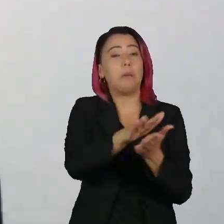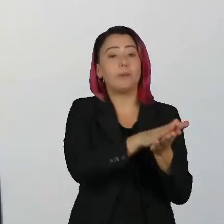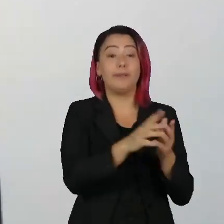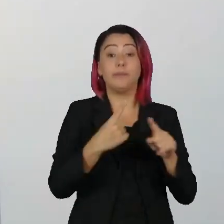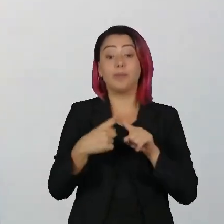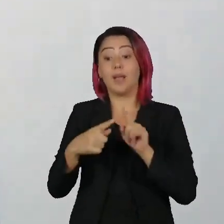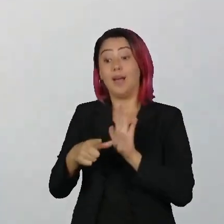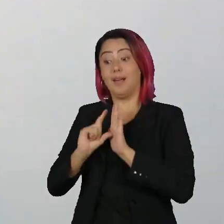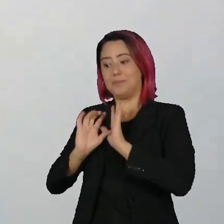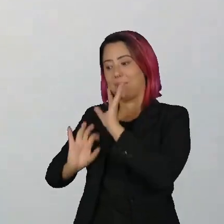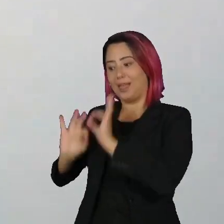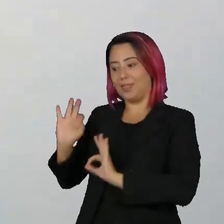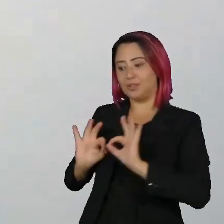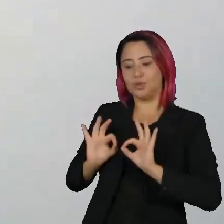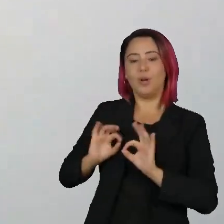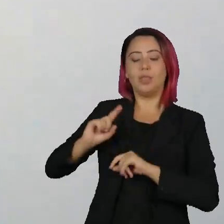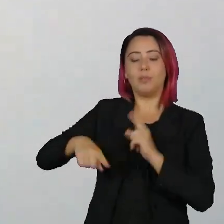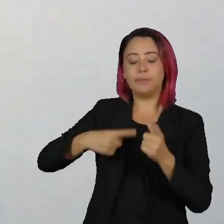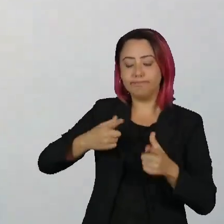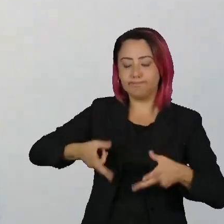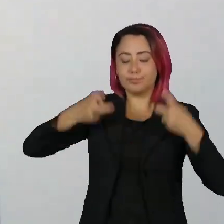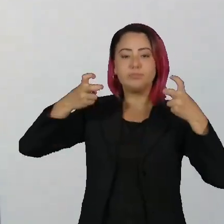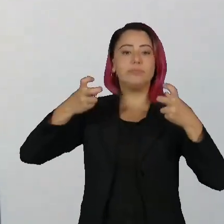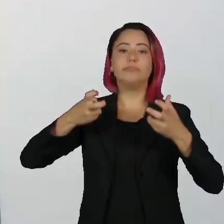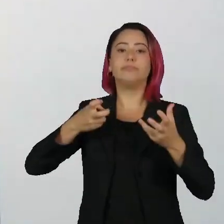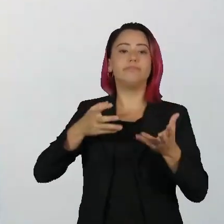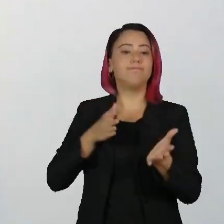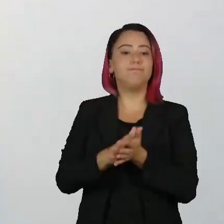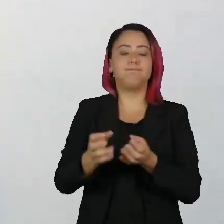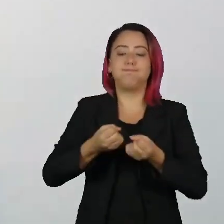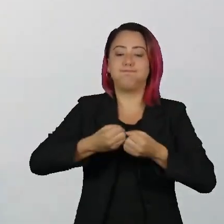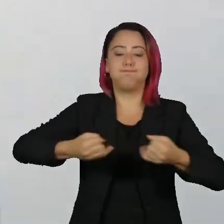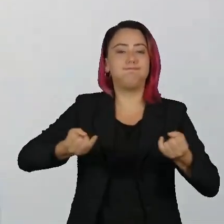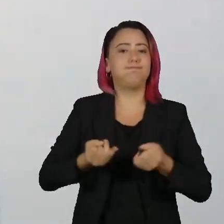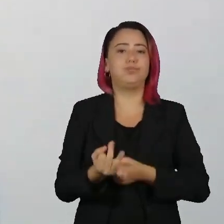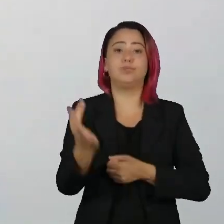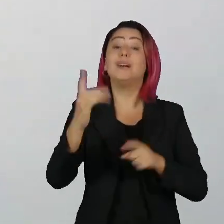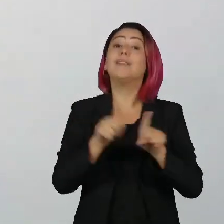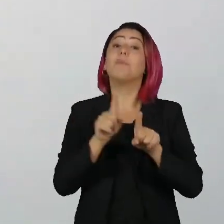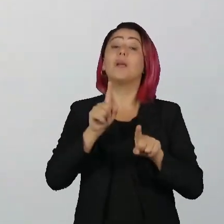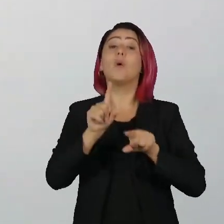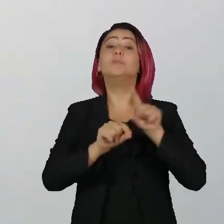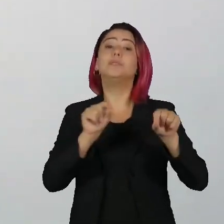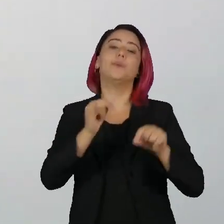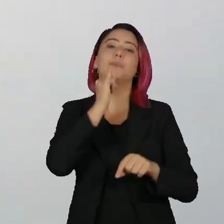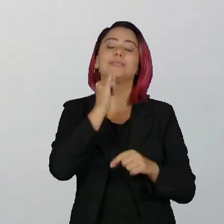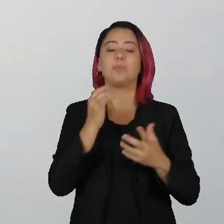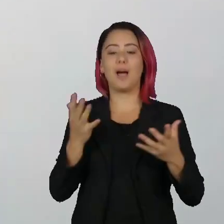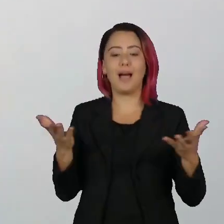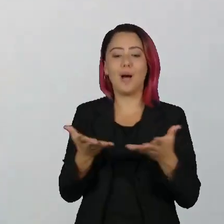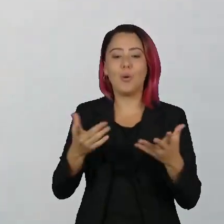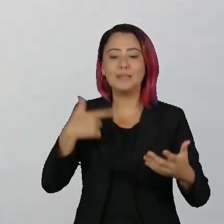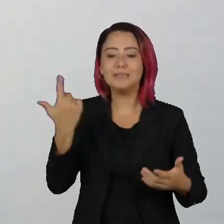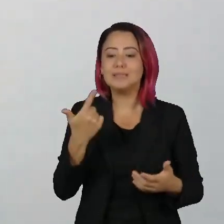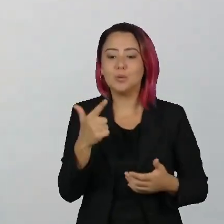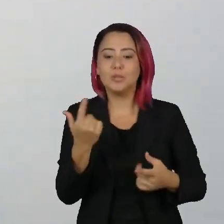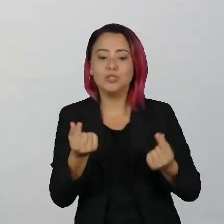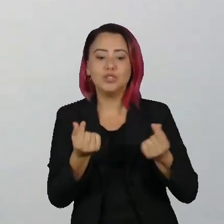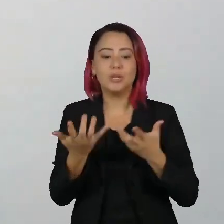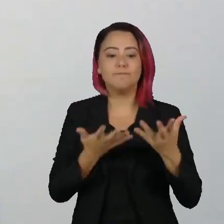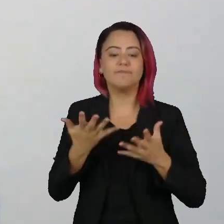planejado, seja optando por formas de pagamento, parcelamento, porque não vou ver agora, não vou sentir